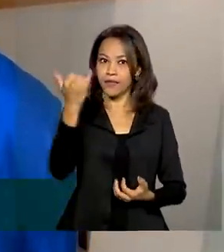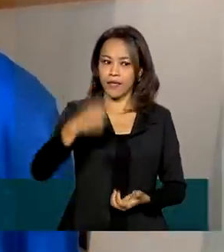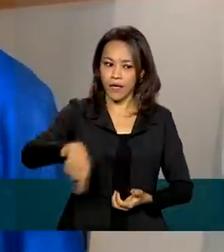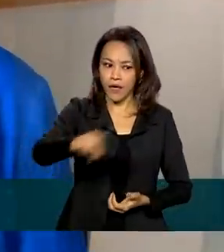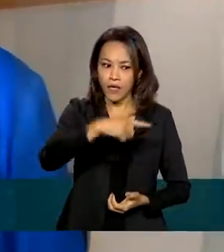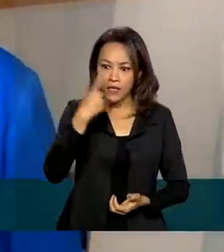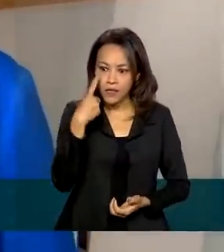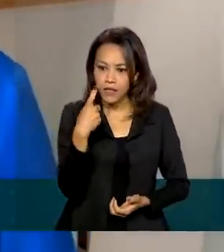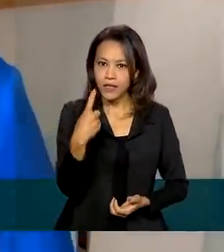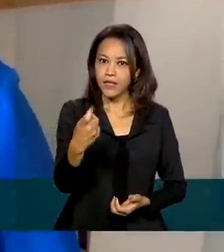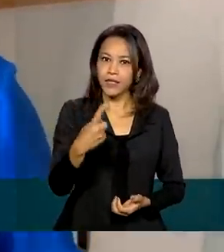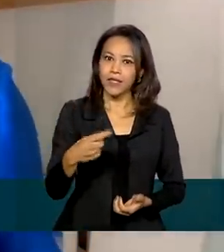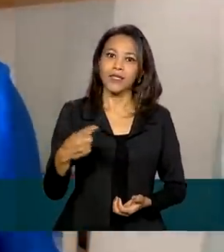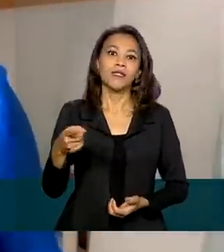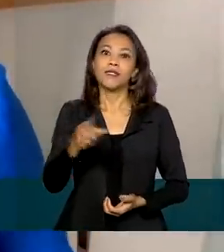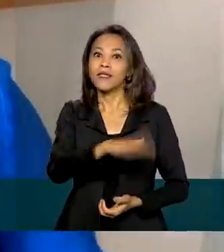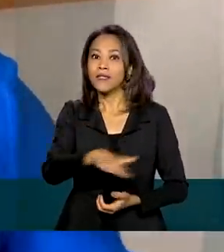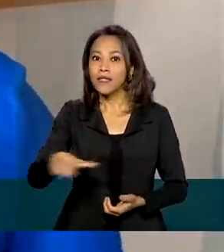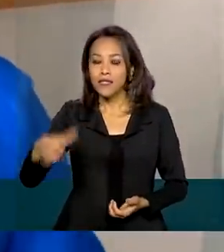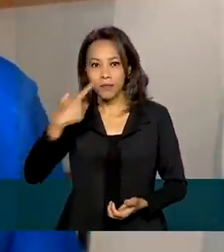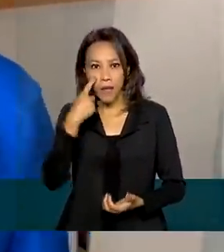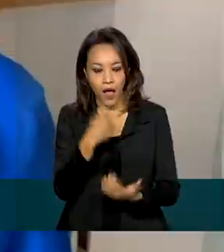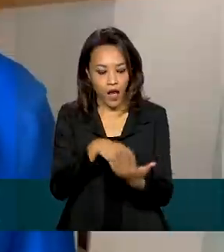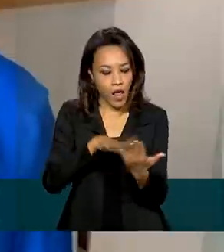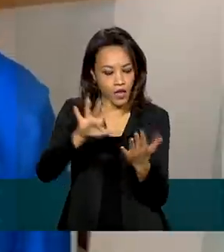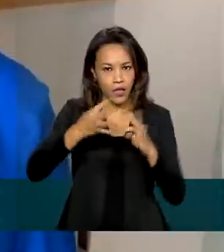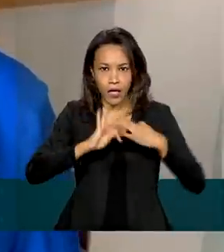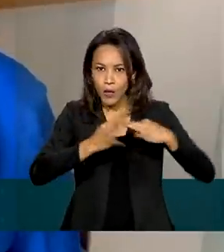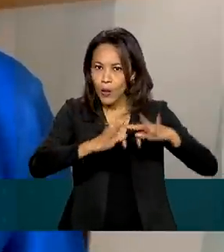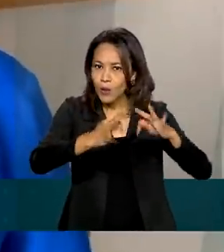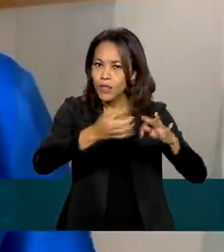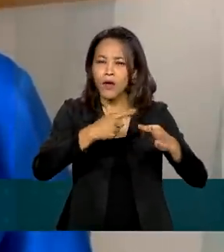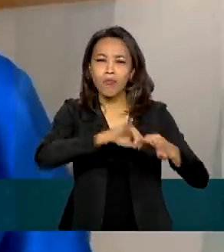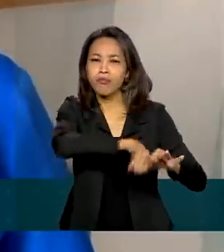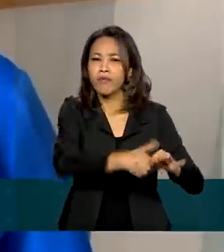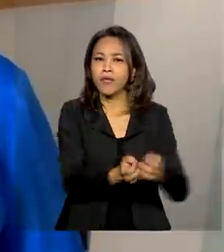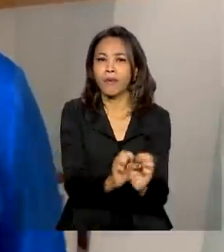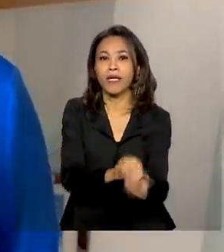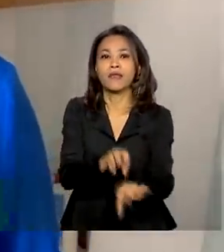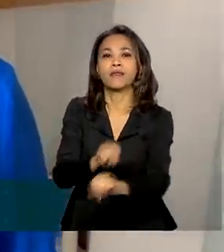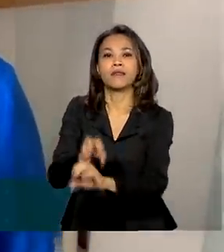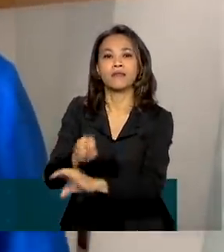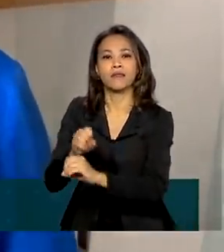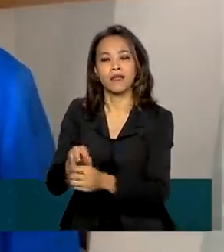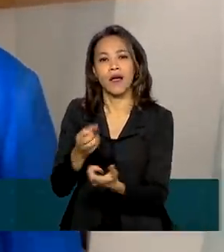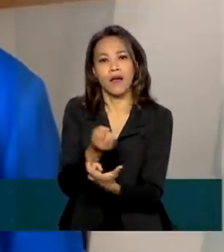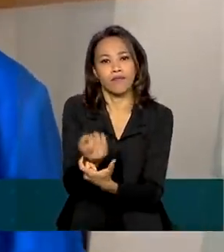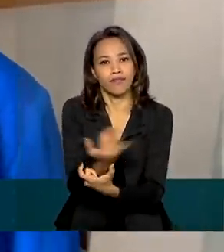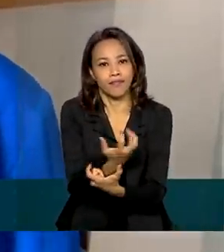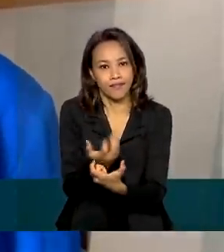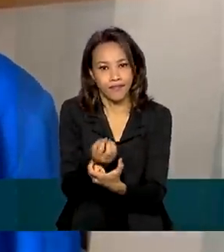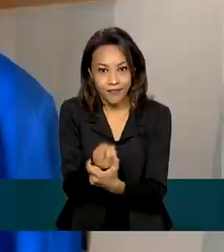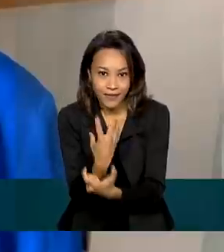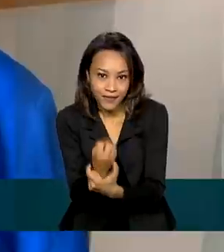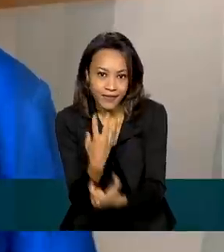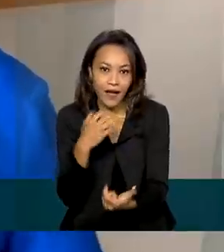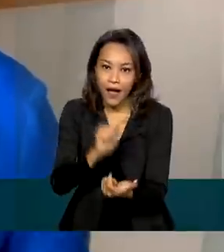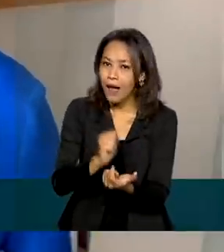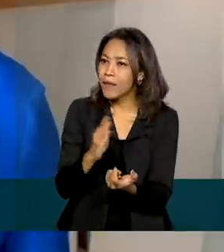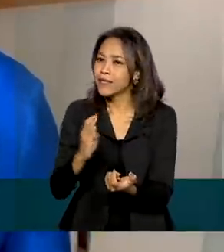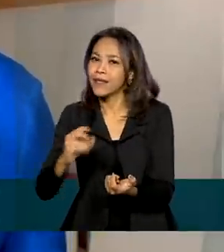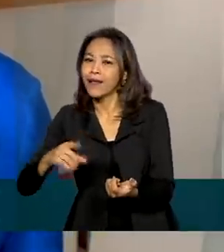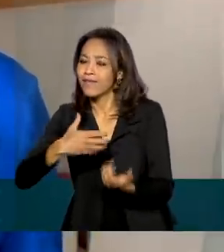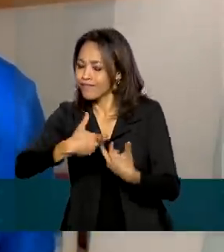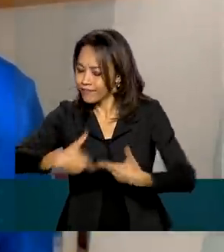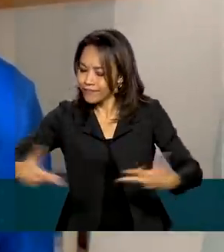das crianças pelo mundo eletrônico para ajudar na alfabetização. Por isso, lançou um jogo virtual que